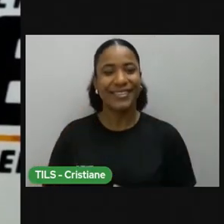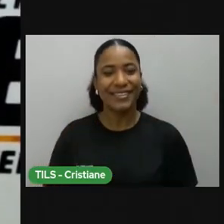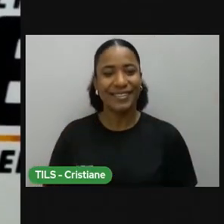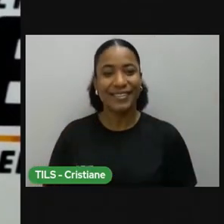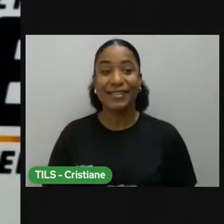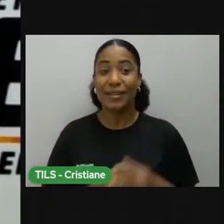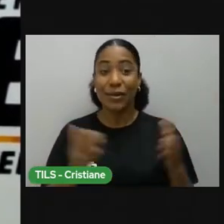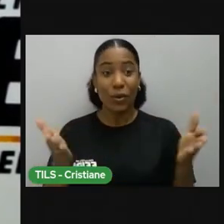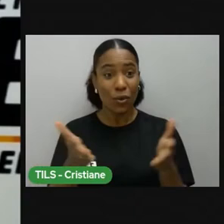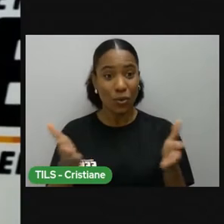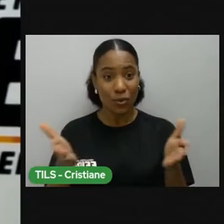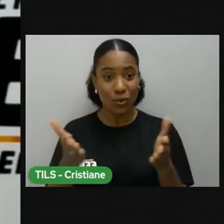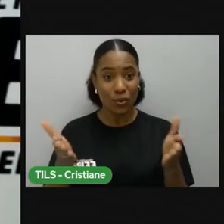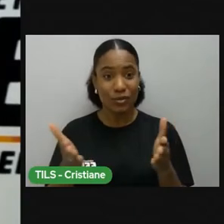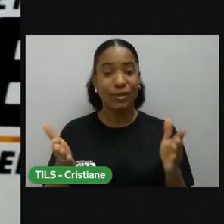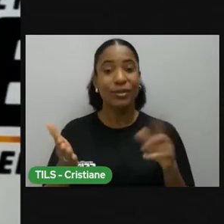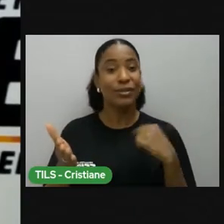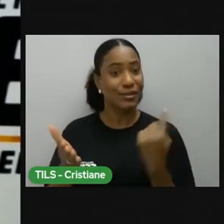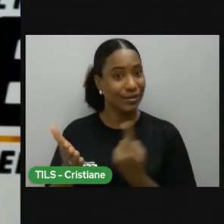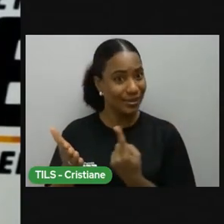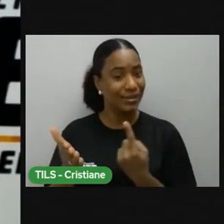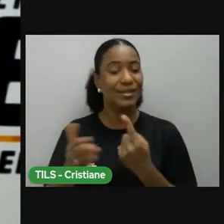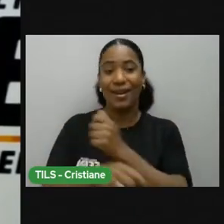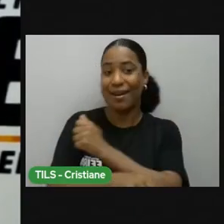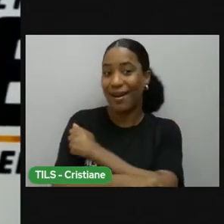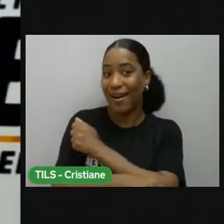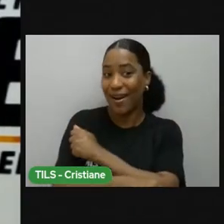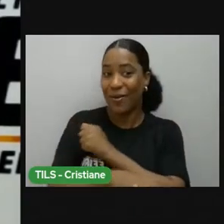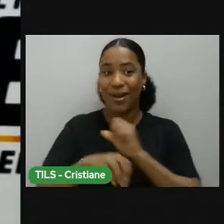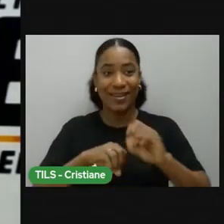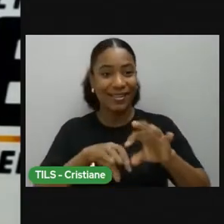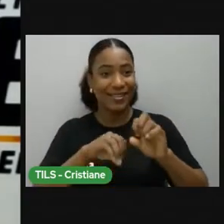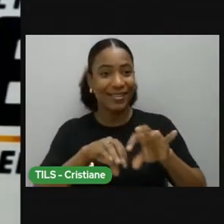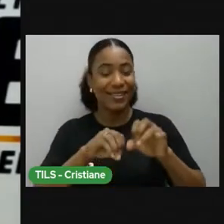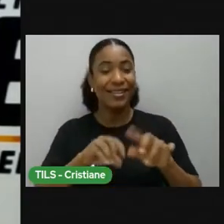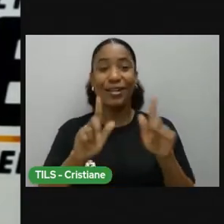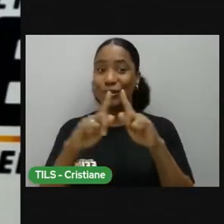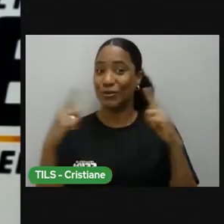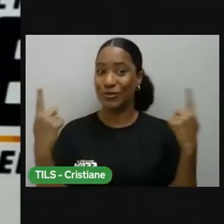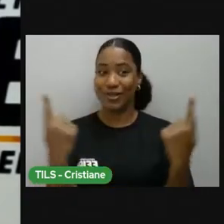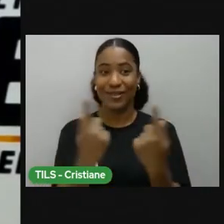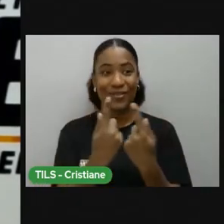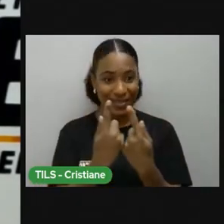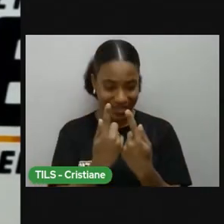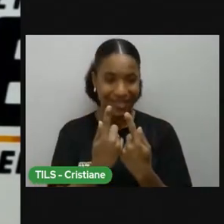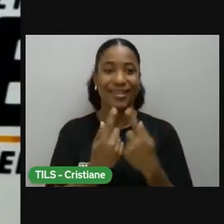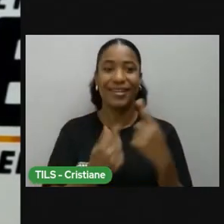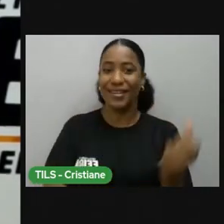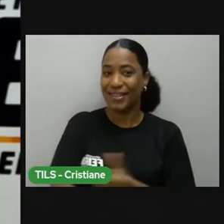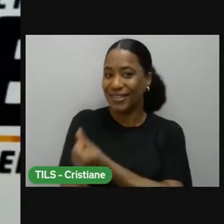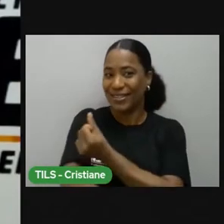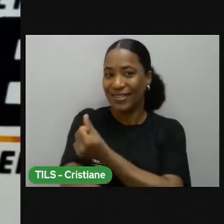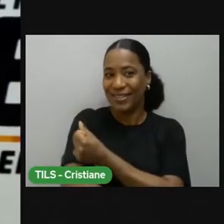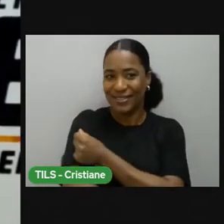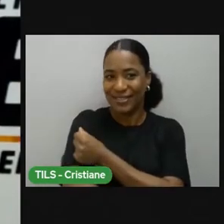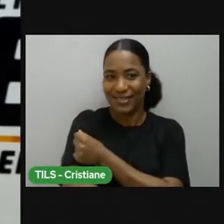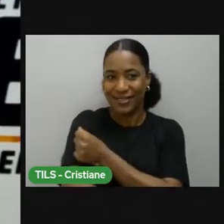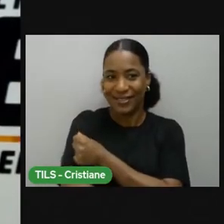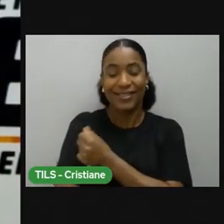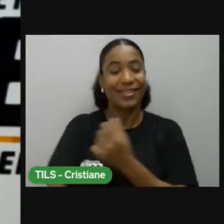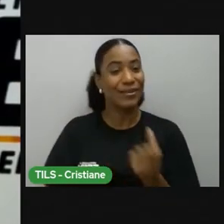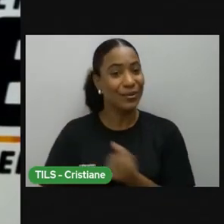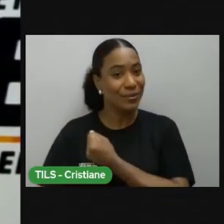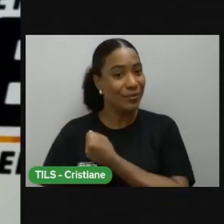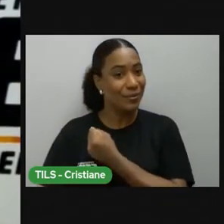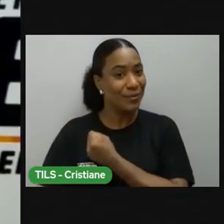Hoje, vocês sabem que nós vamos ter mais uma aula de geografia do sexto ano, e será a nossa aula oito.